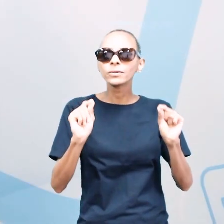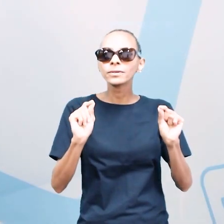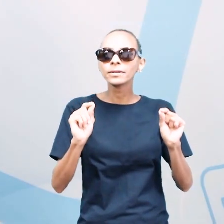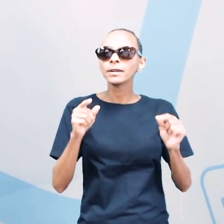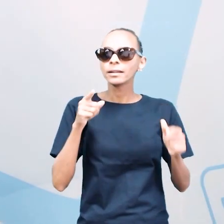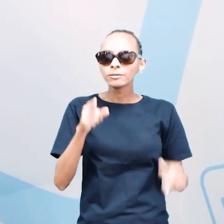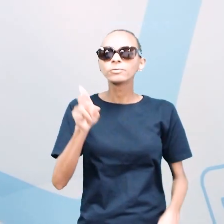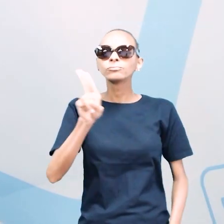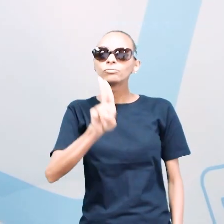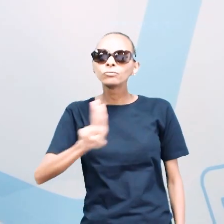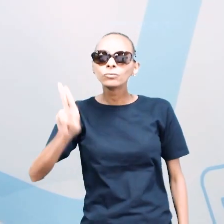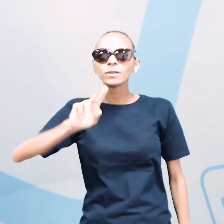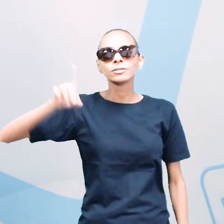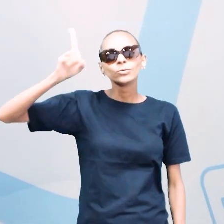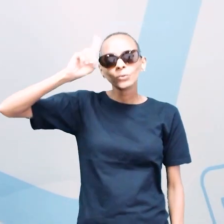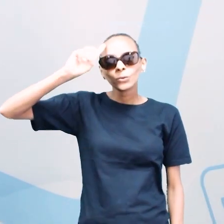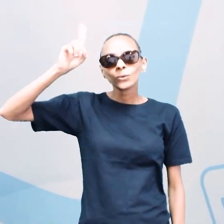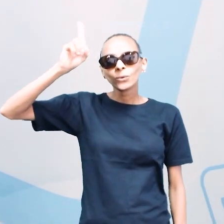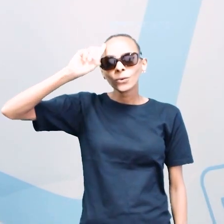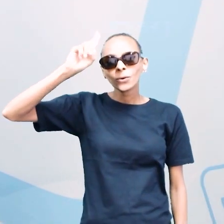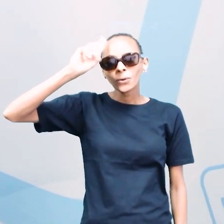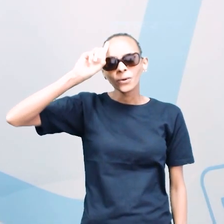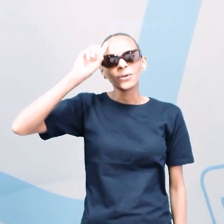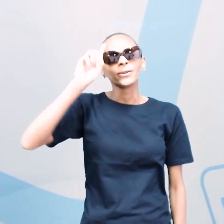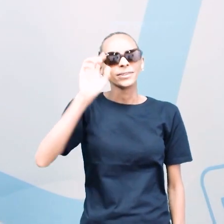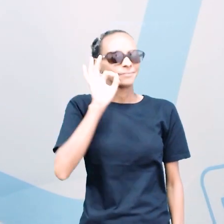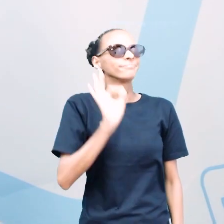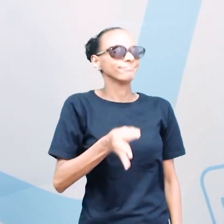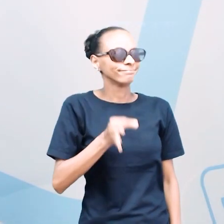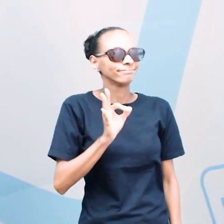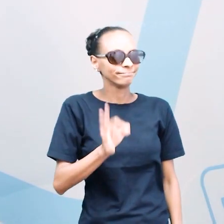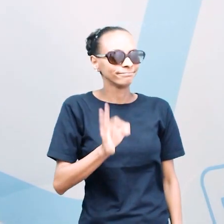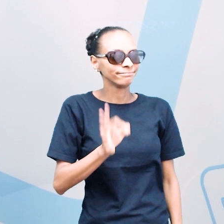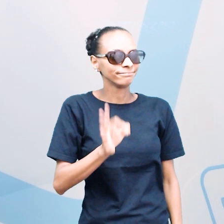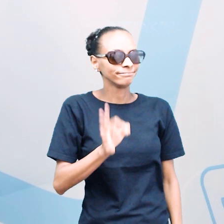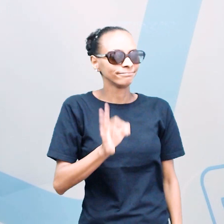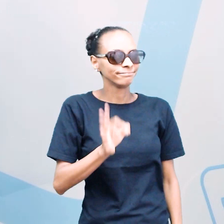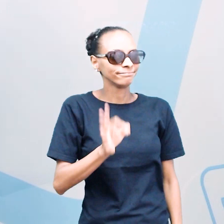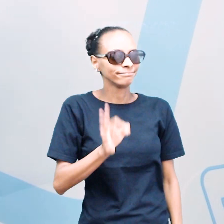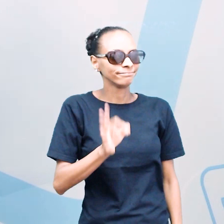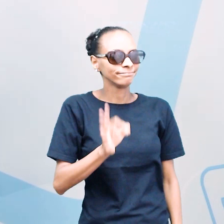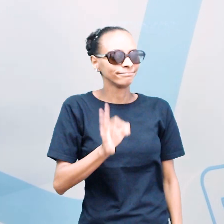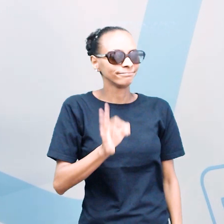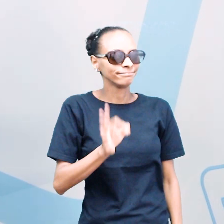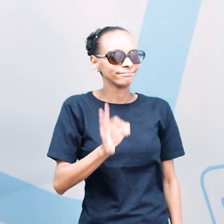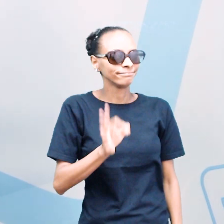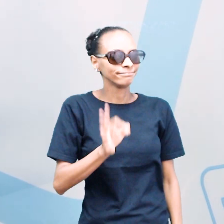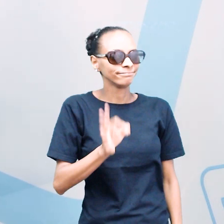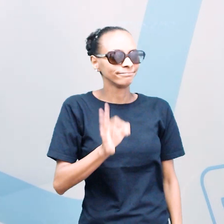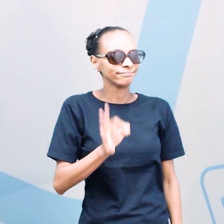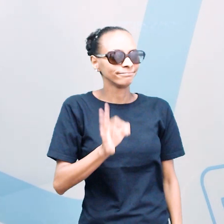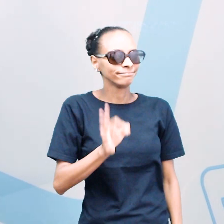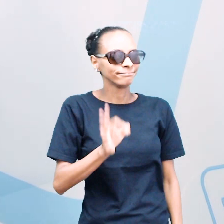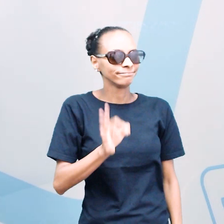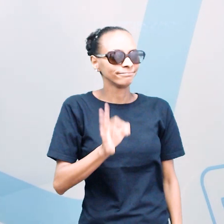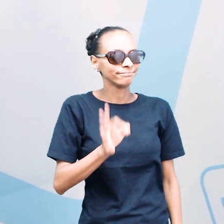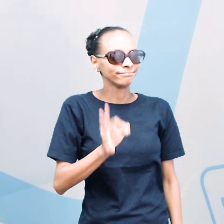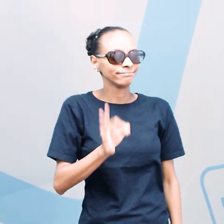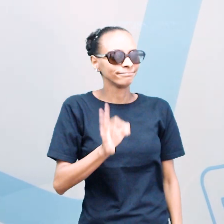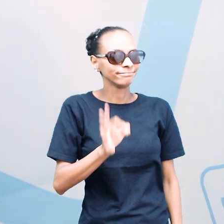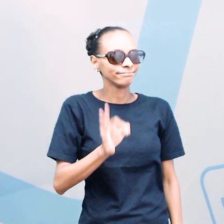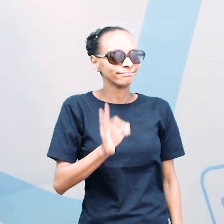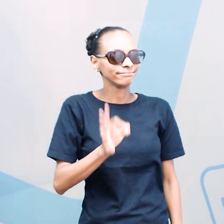que você usa todos os dias e eu tenho certeza disso. Mas antes de começar a nossa aula,